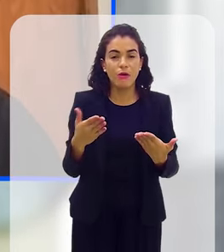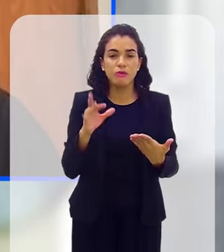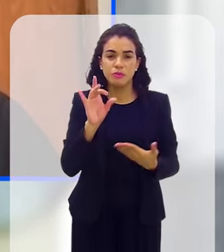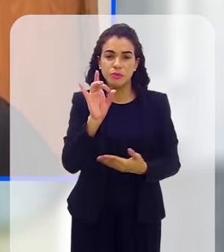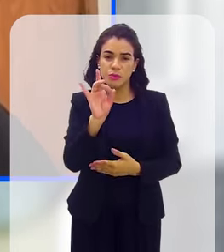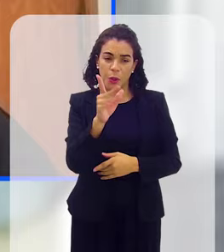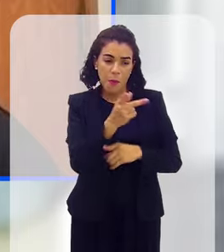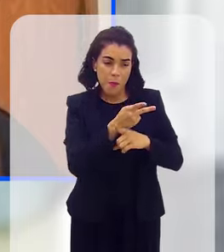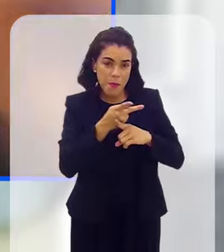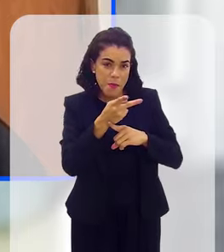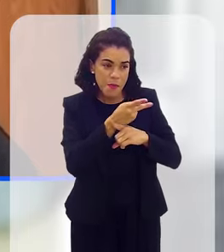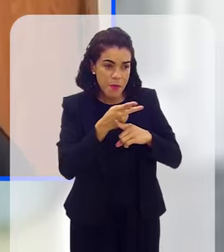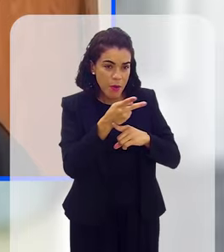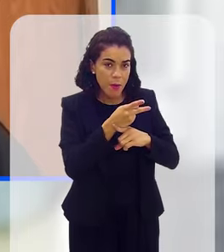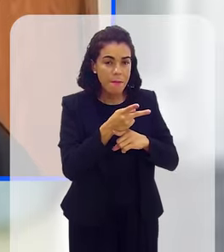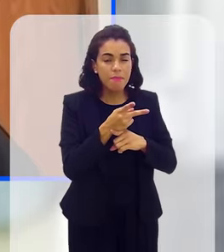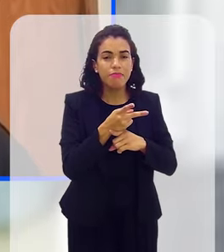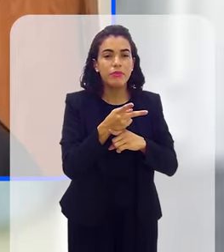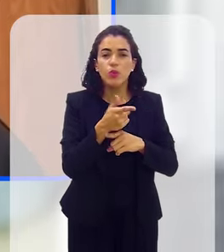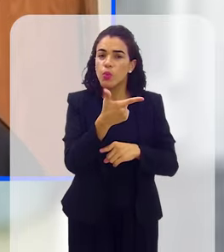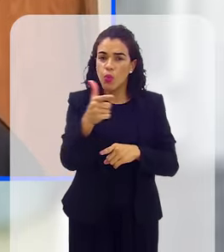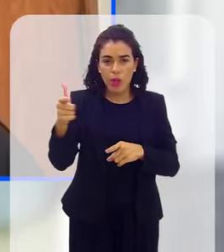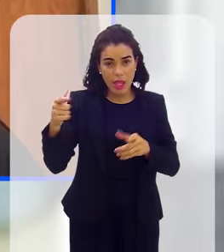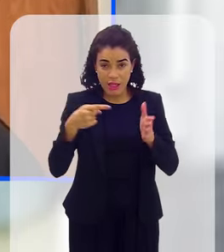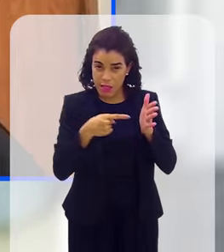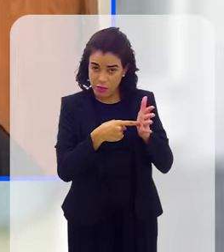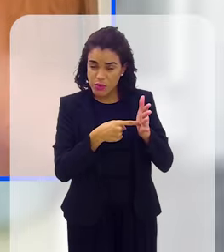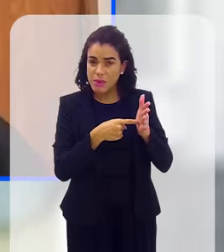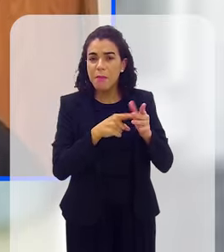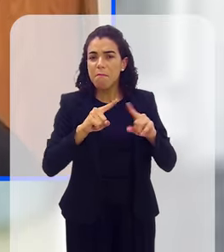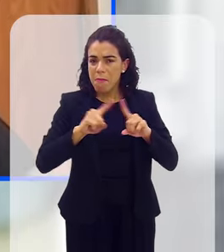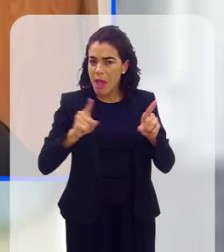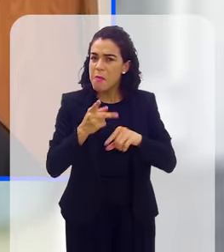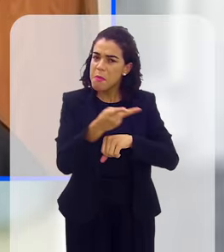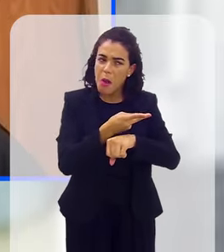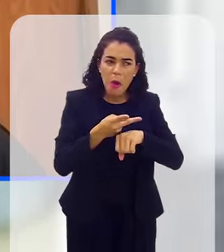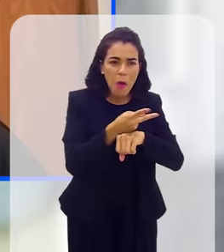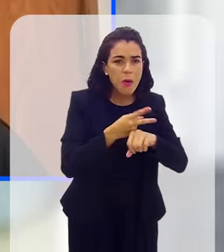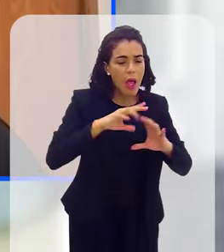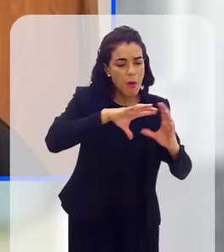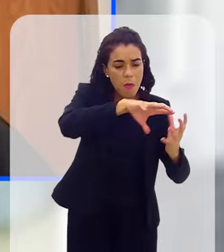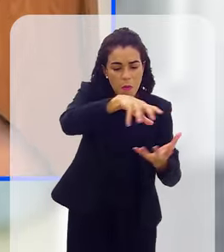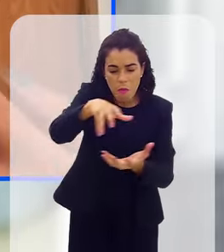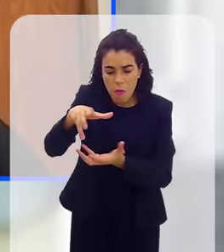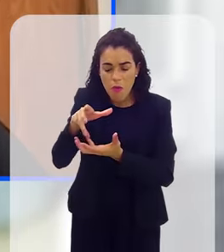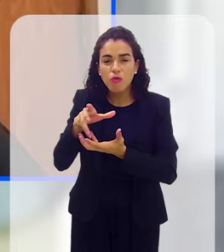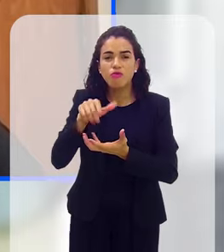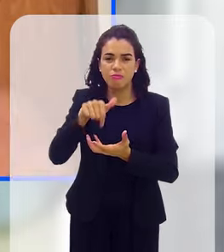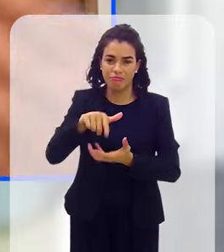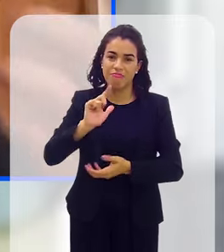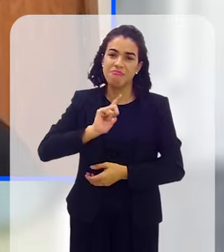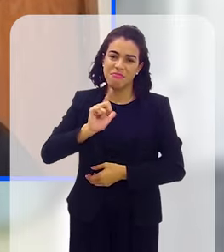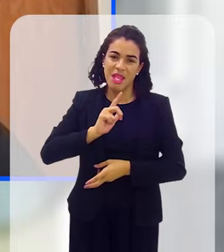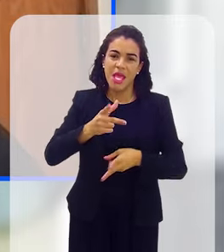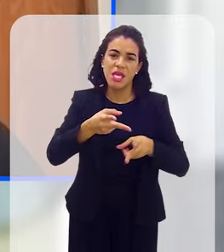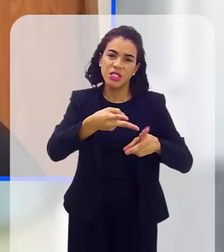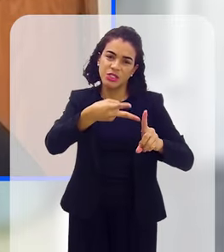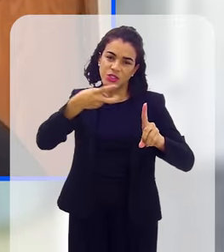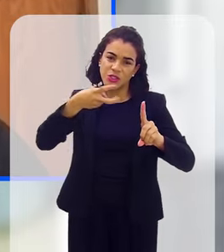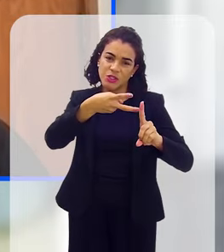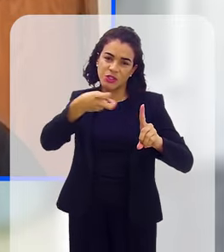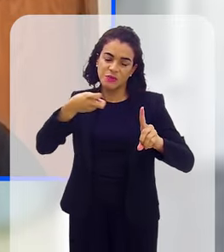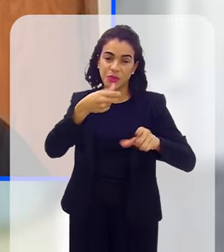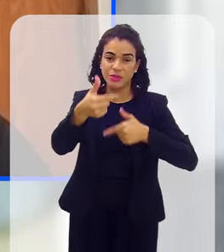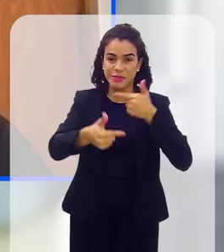você procurar, ainda que não existam denúncias, que você vai encontrar em qualquer lugar do mundo a exploração de mão de obra escrava.